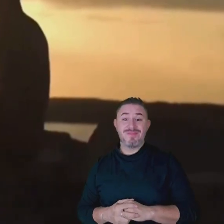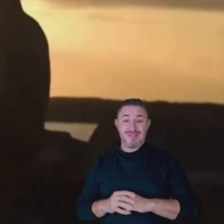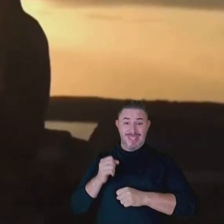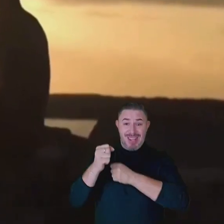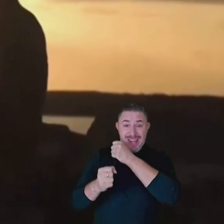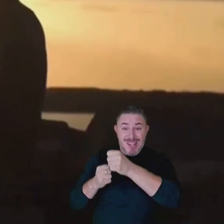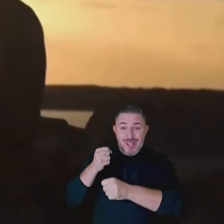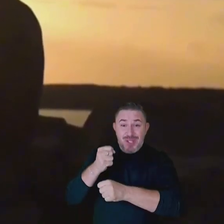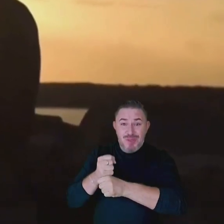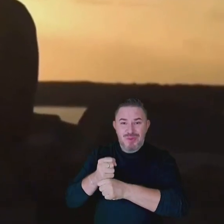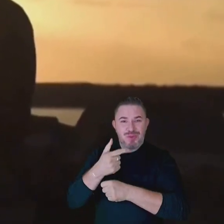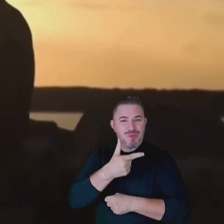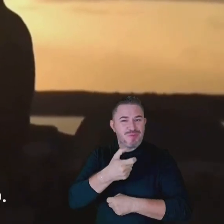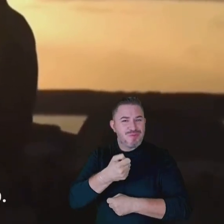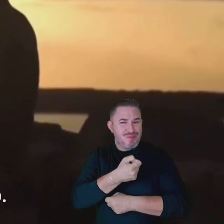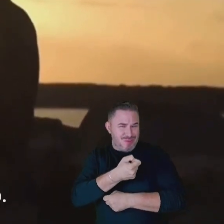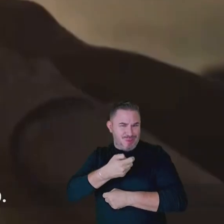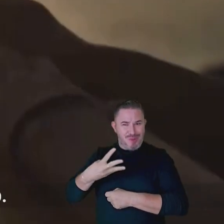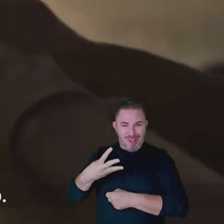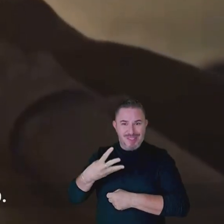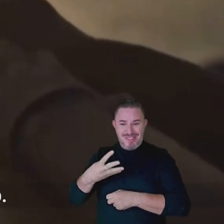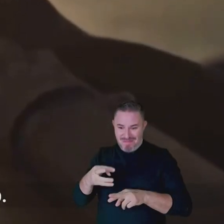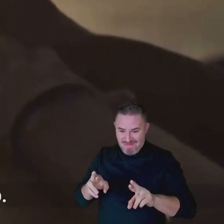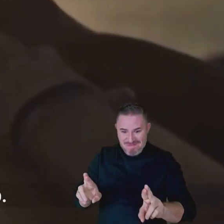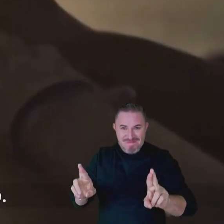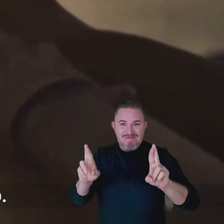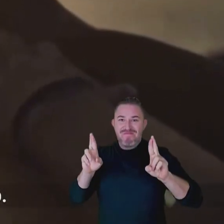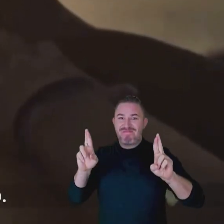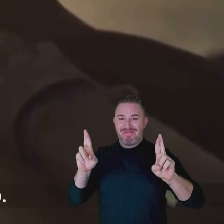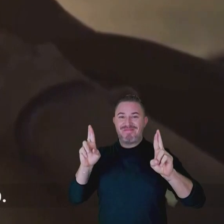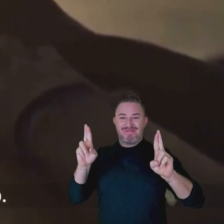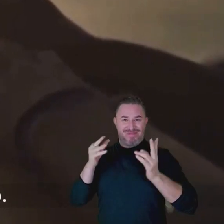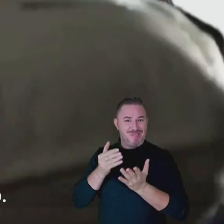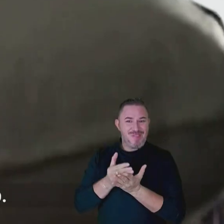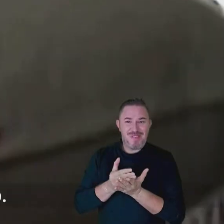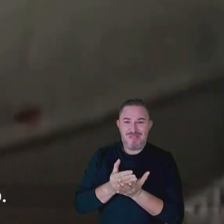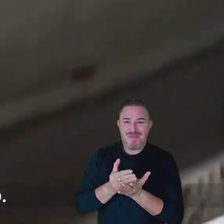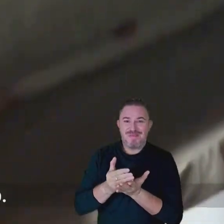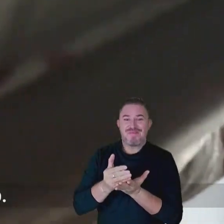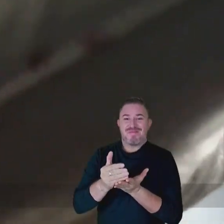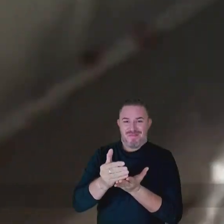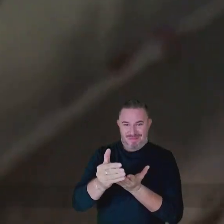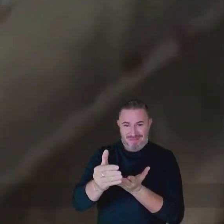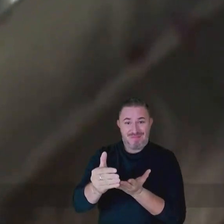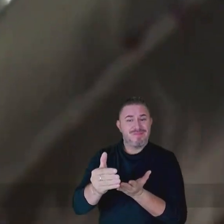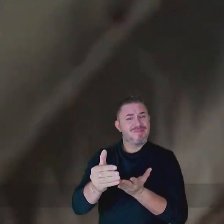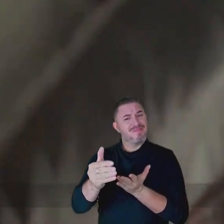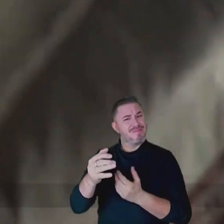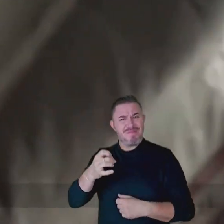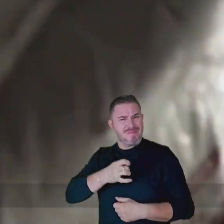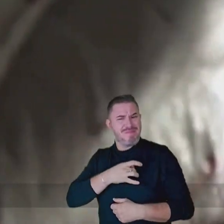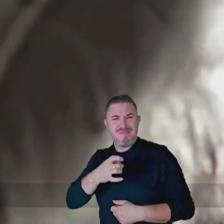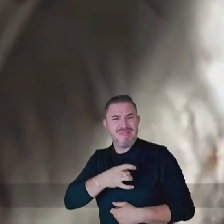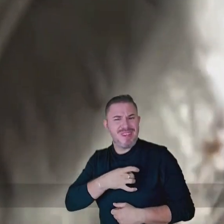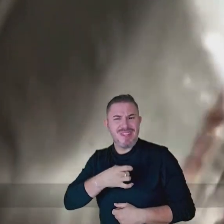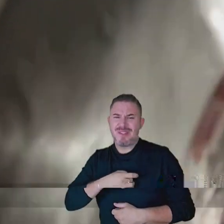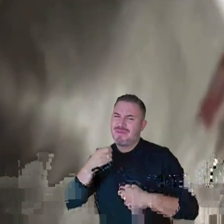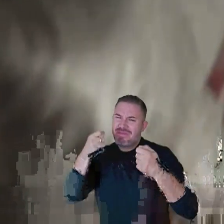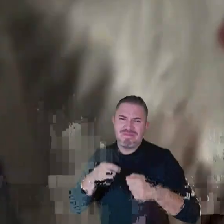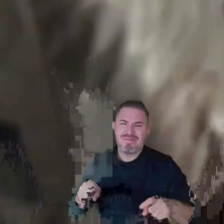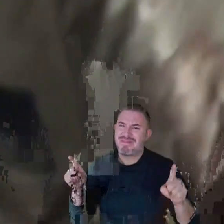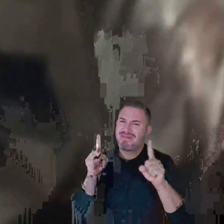Esse ano a esperança vai chegar mais cedo Não tenha